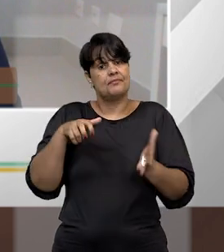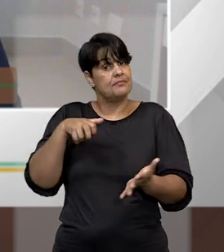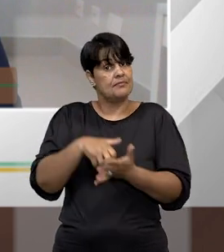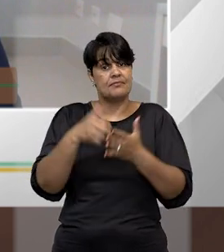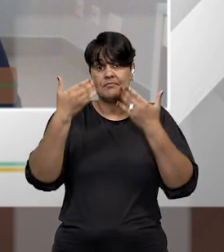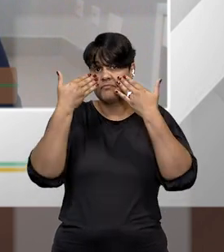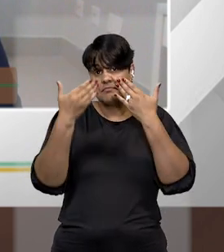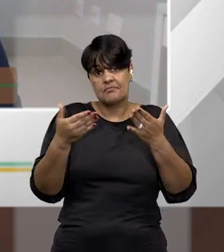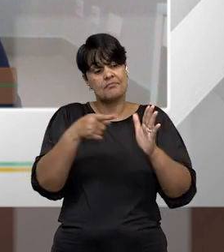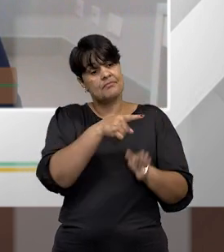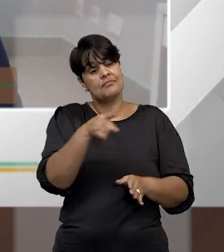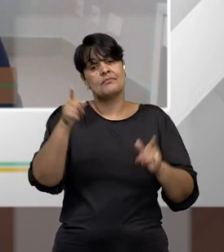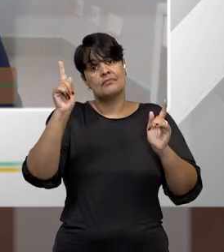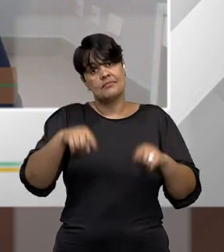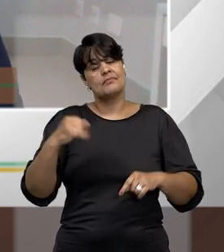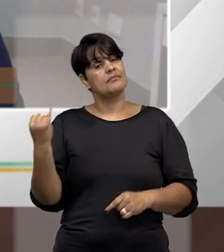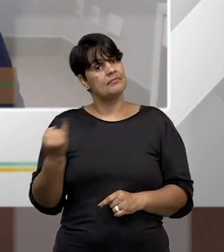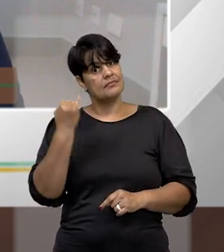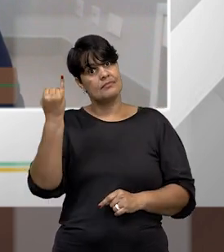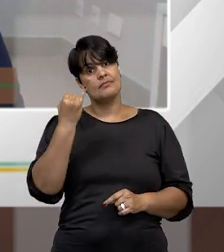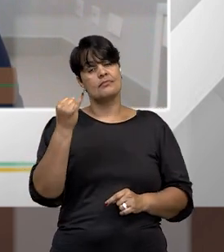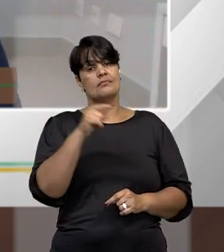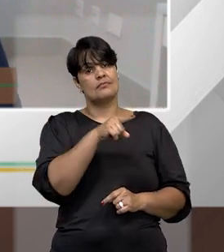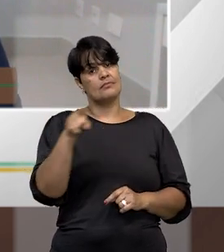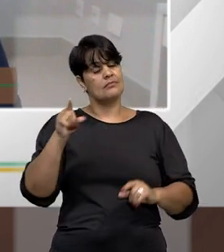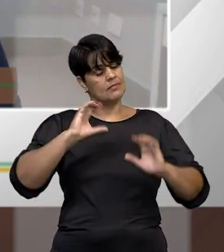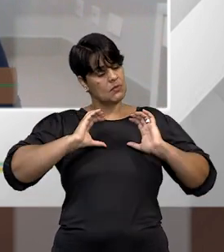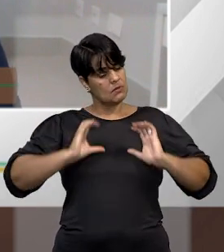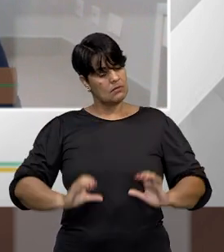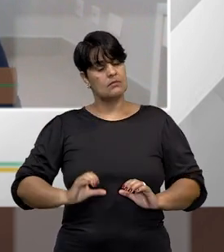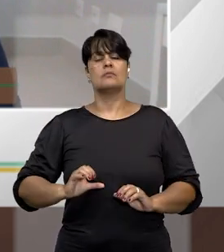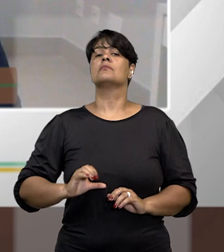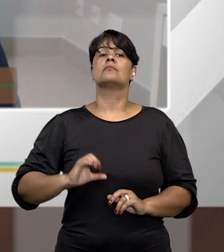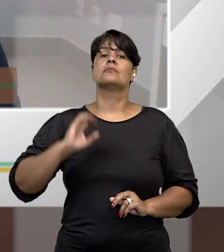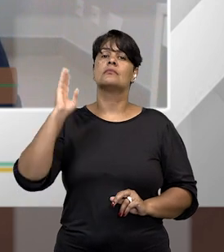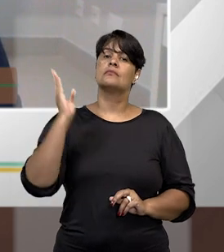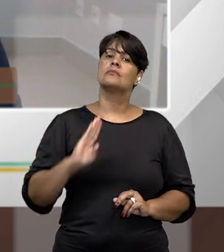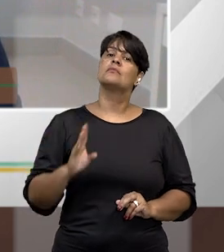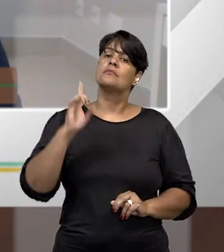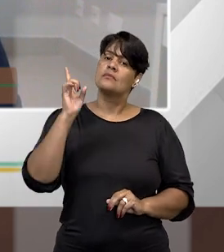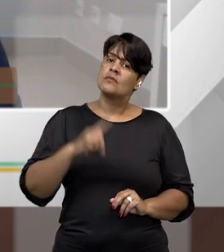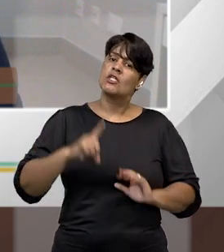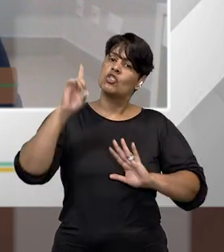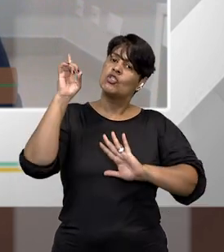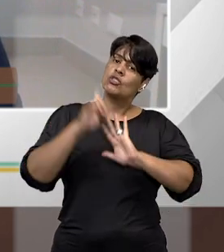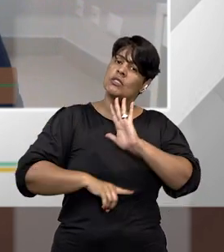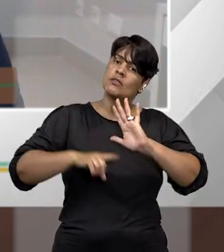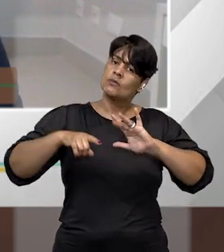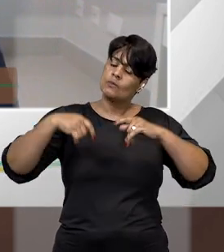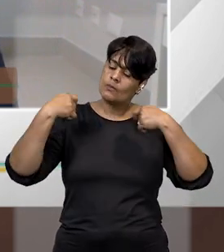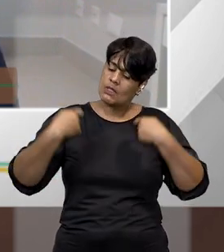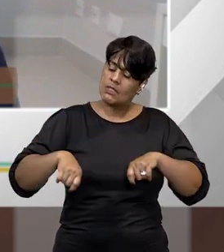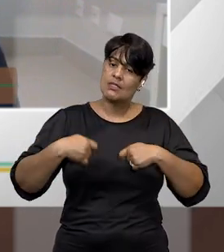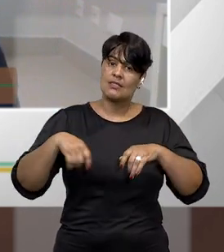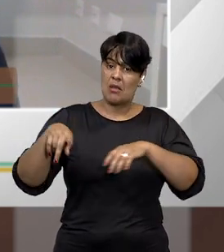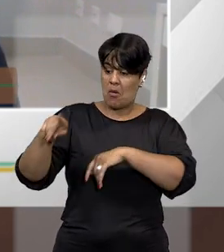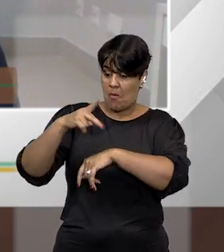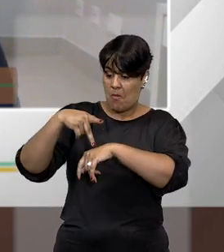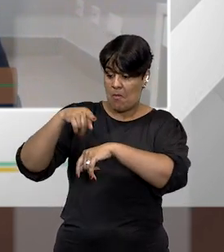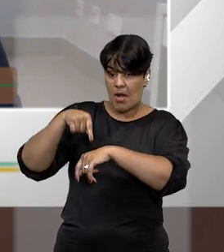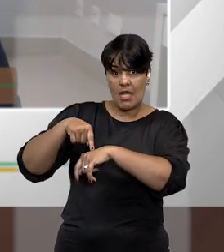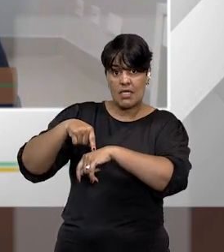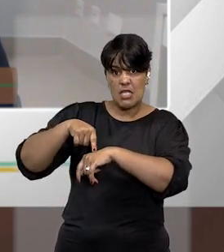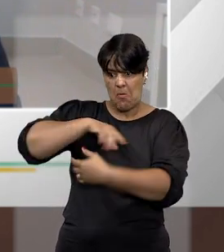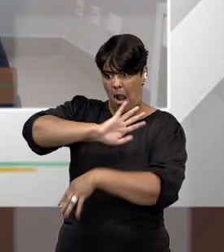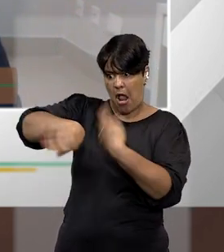para o cidadão brasileiro, de que o direito penal é, sim, necessário, não existe país civilizado no mundo que não conte com um direito penal bem